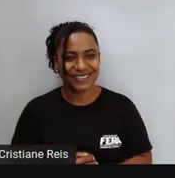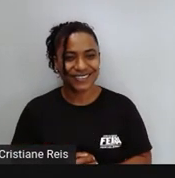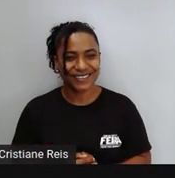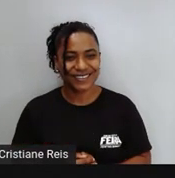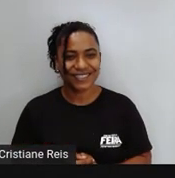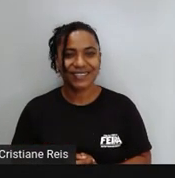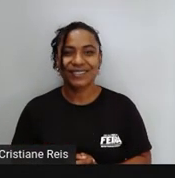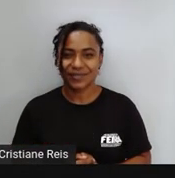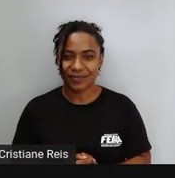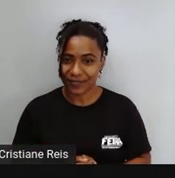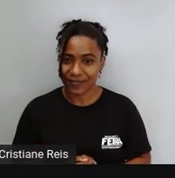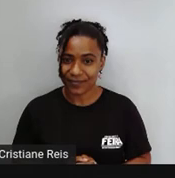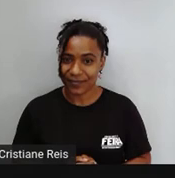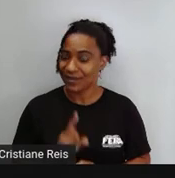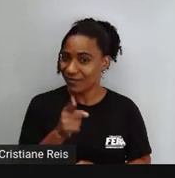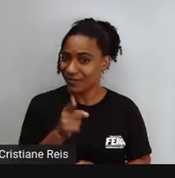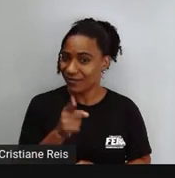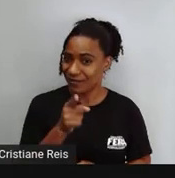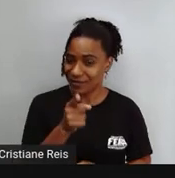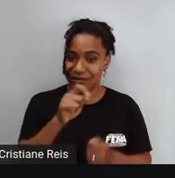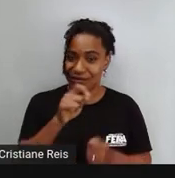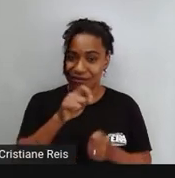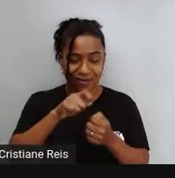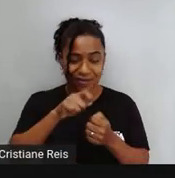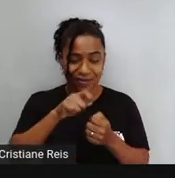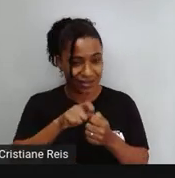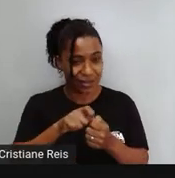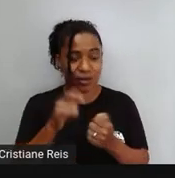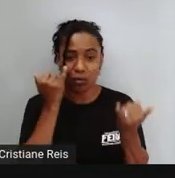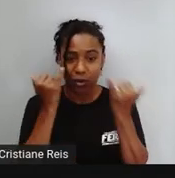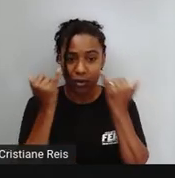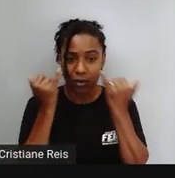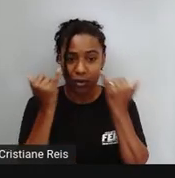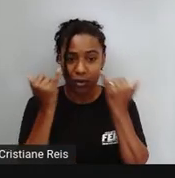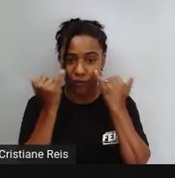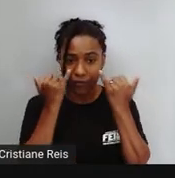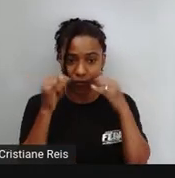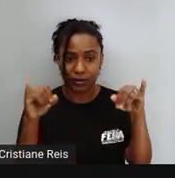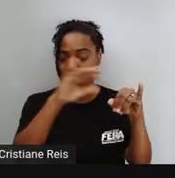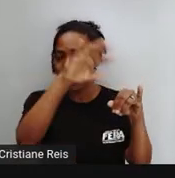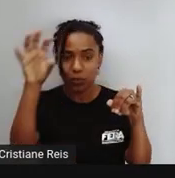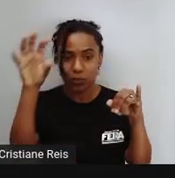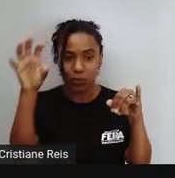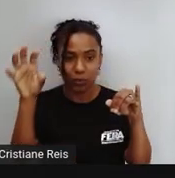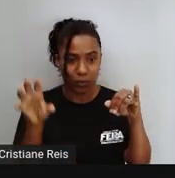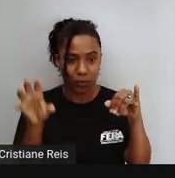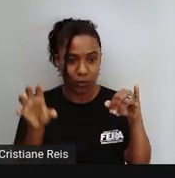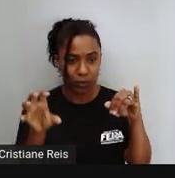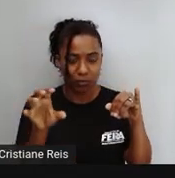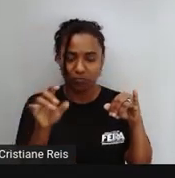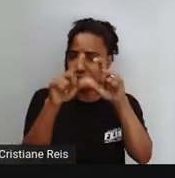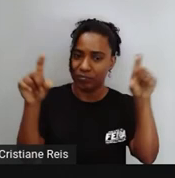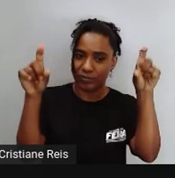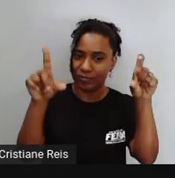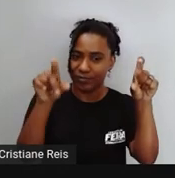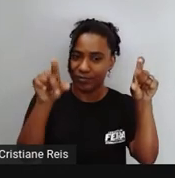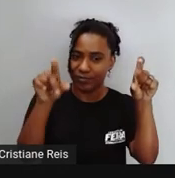Agora é a sua vez De produzir Um infográfico Escolha um tema De sua preferência